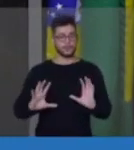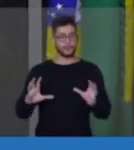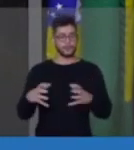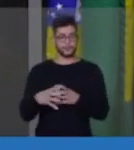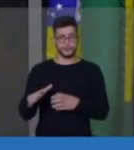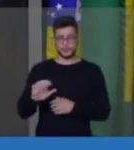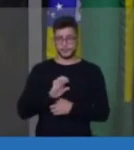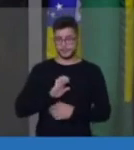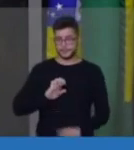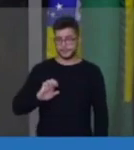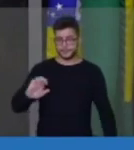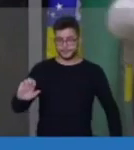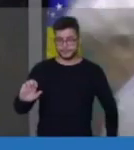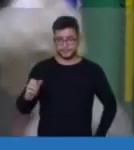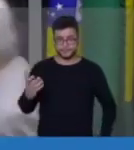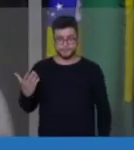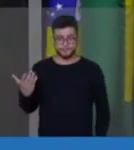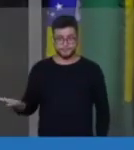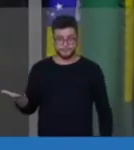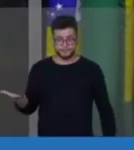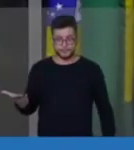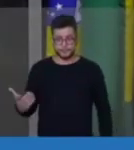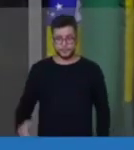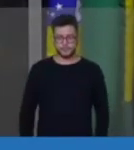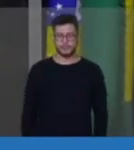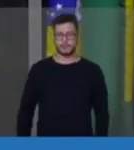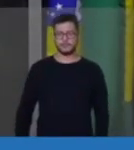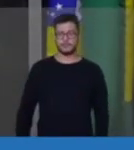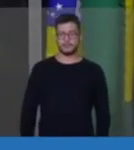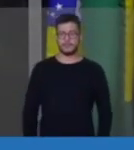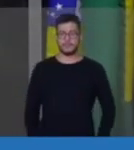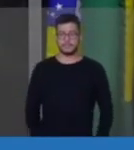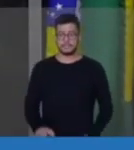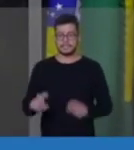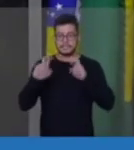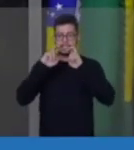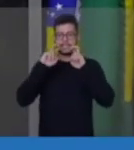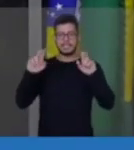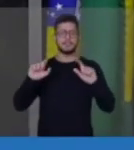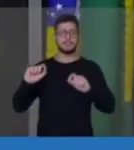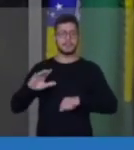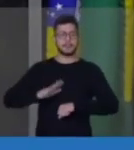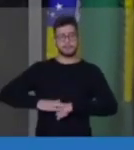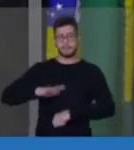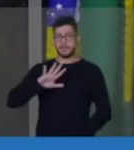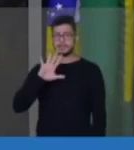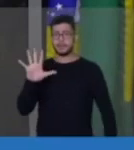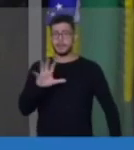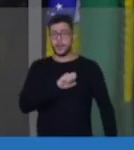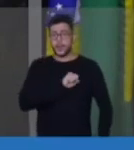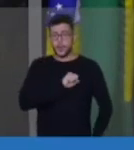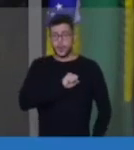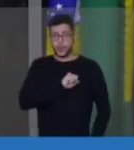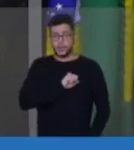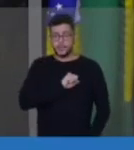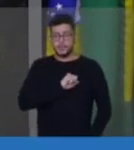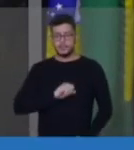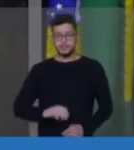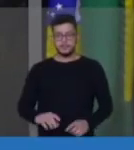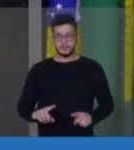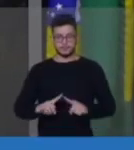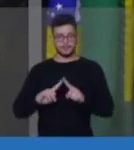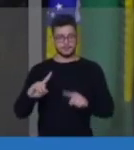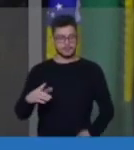Aqueles que ficavam gritando mais amor se deliciaram com o